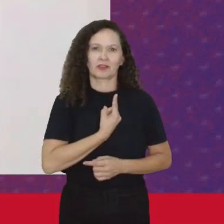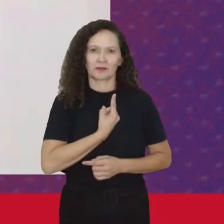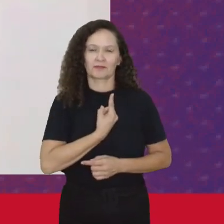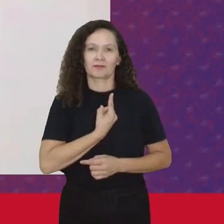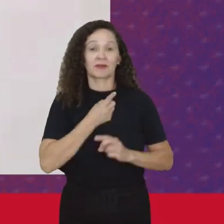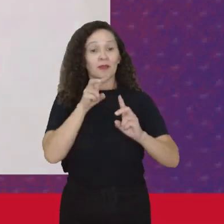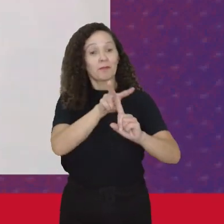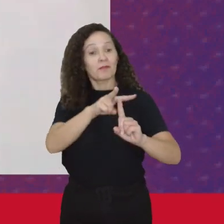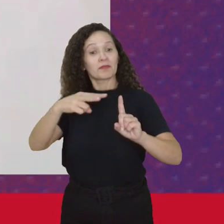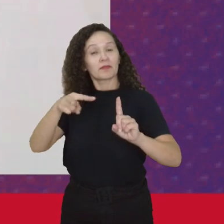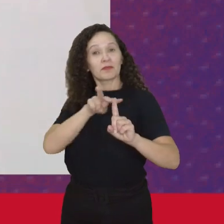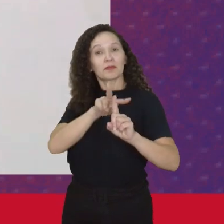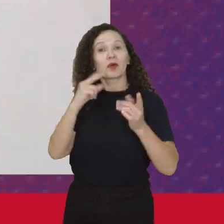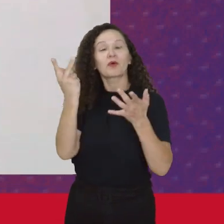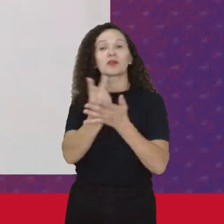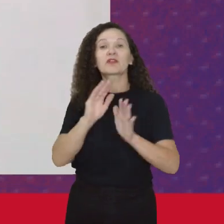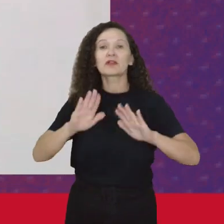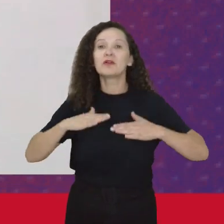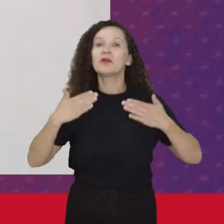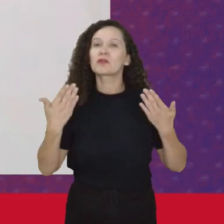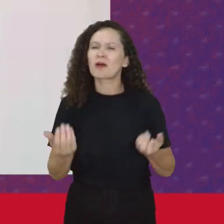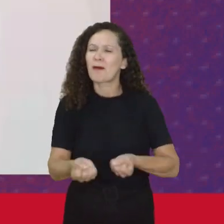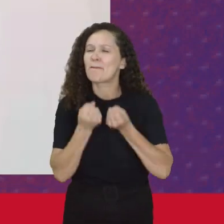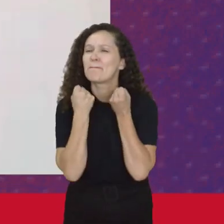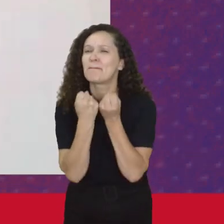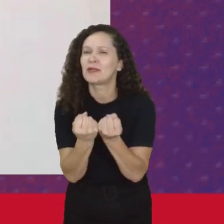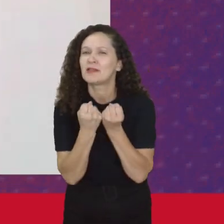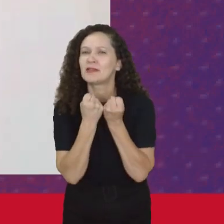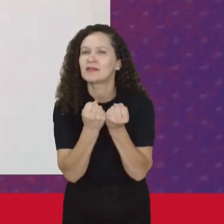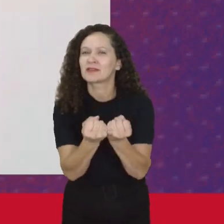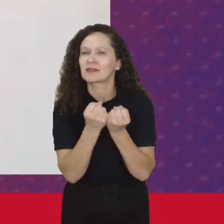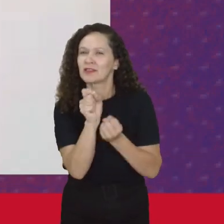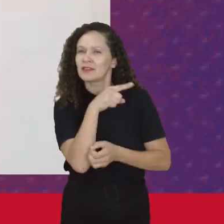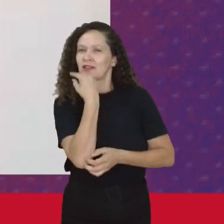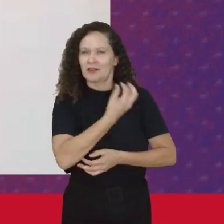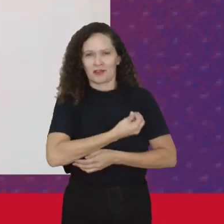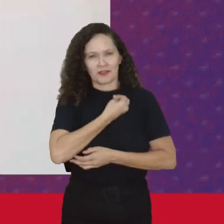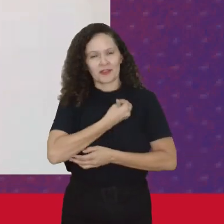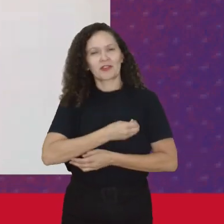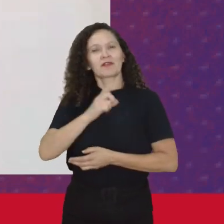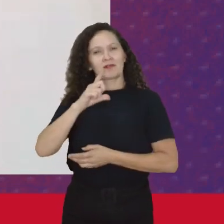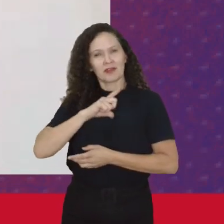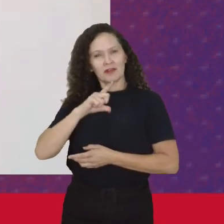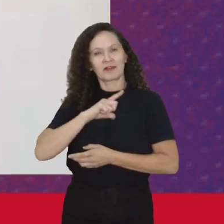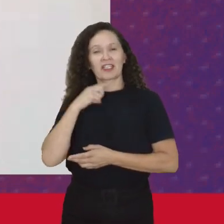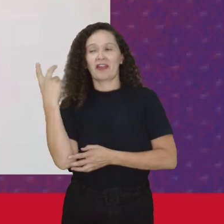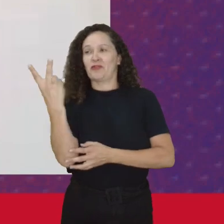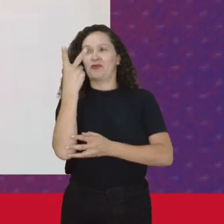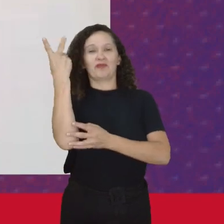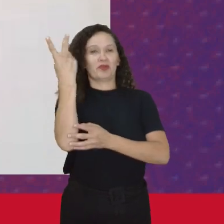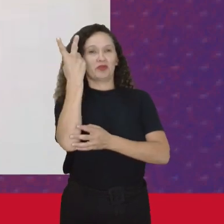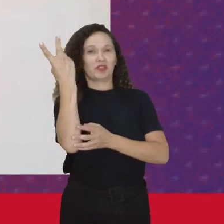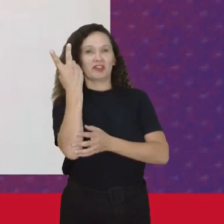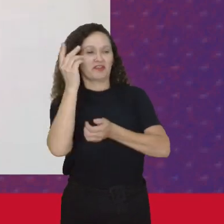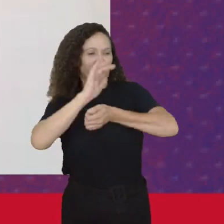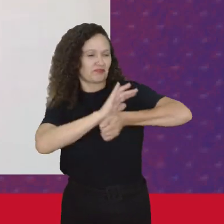Essa perspectiva Pesada Contentitiva De valores Que